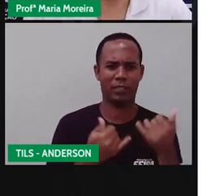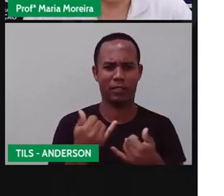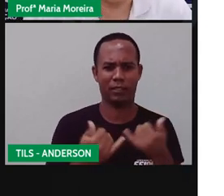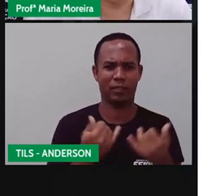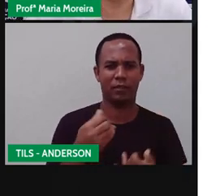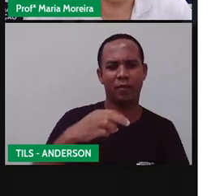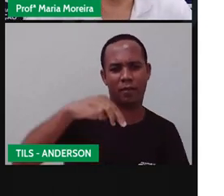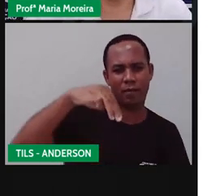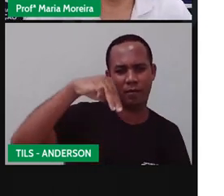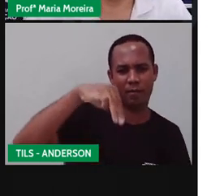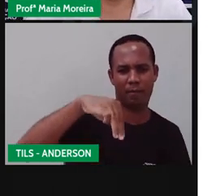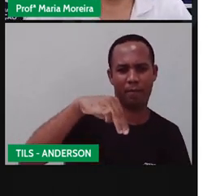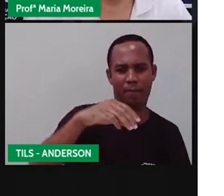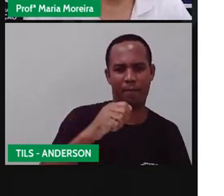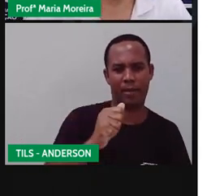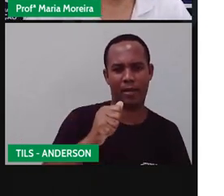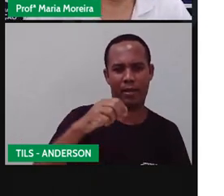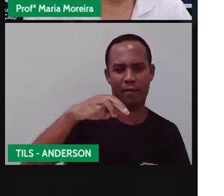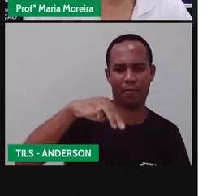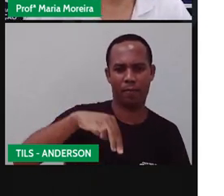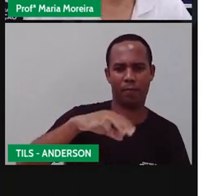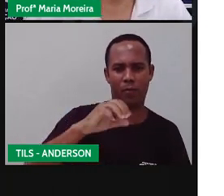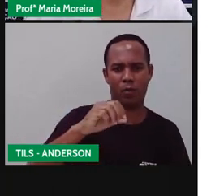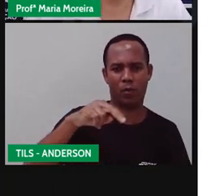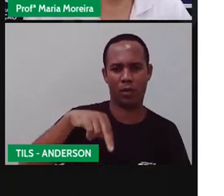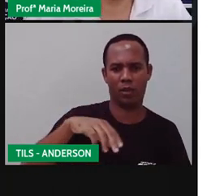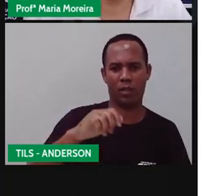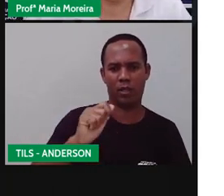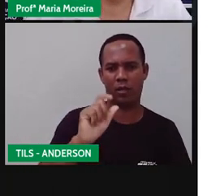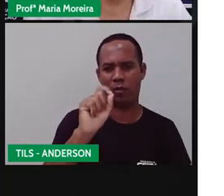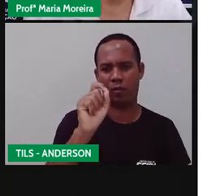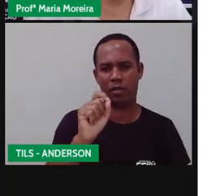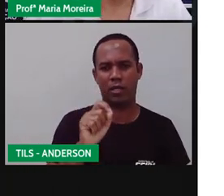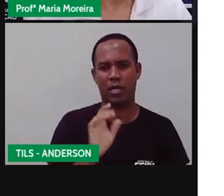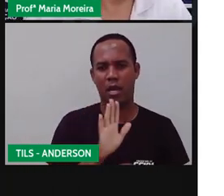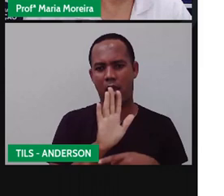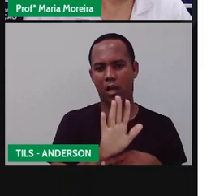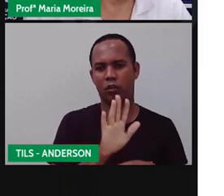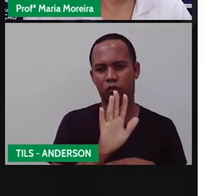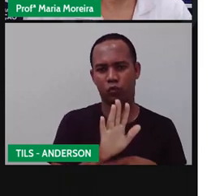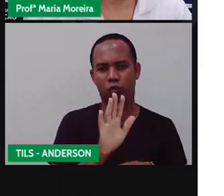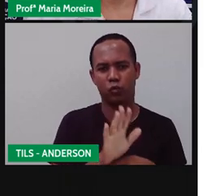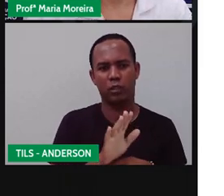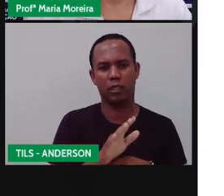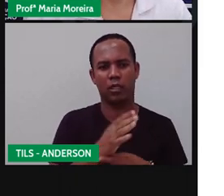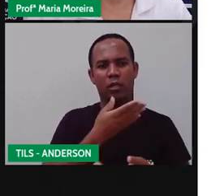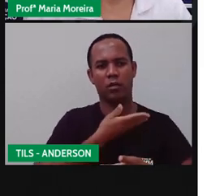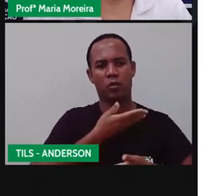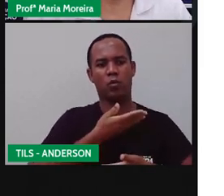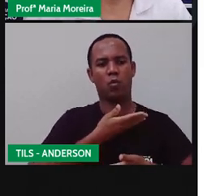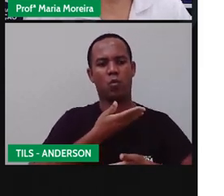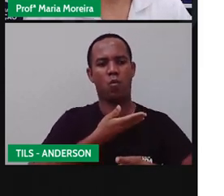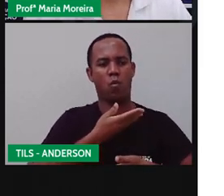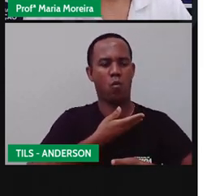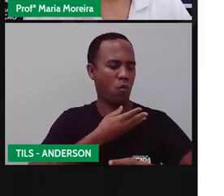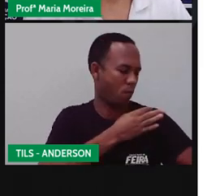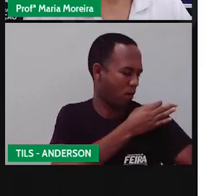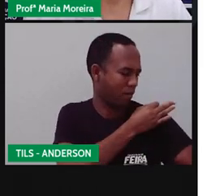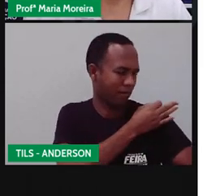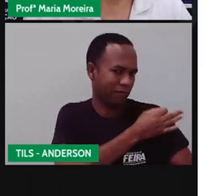mamona, ela é usada para combater erupções, tipo furúnculo, né, feridas,